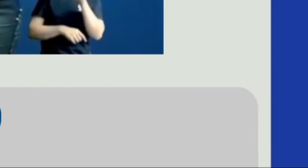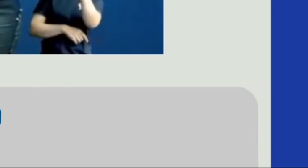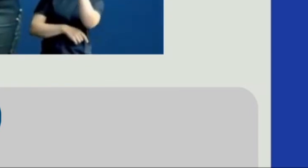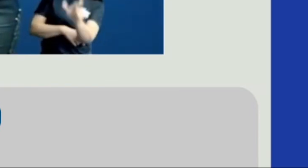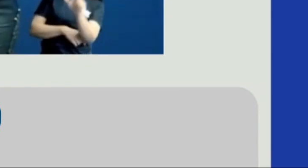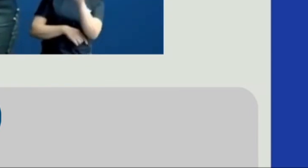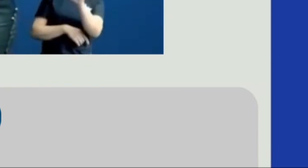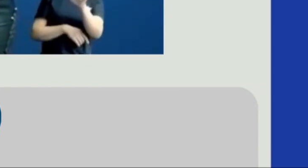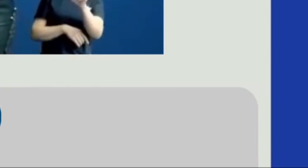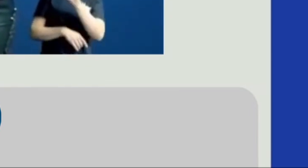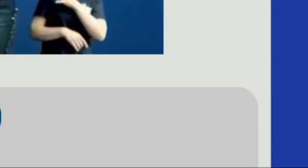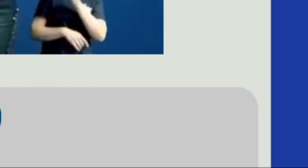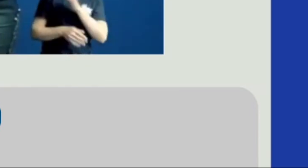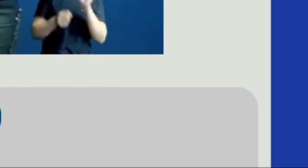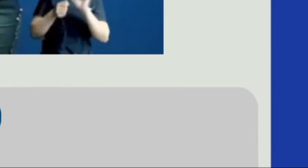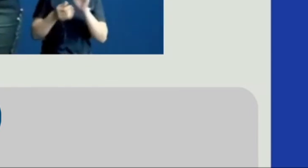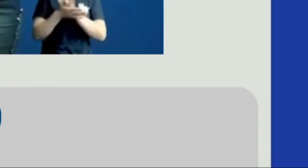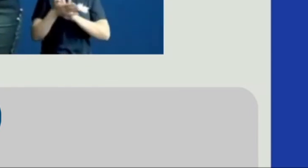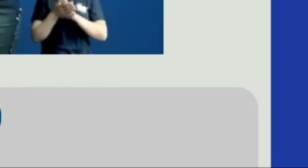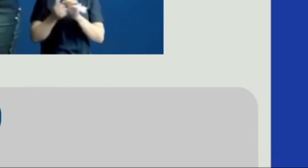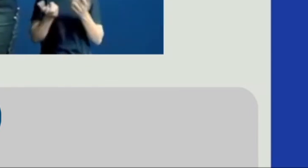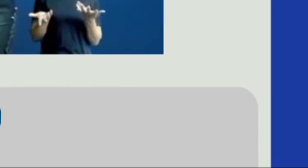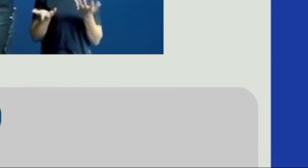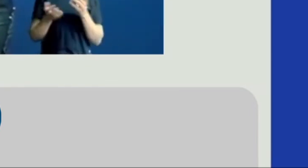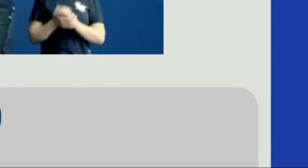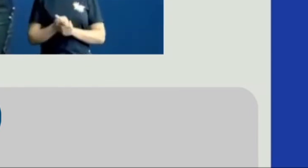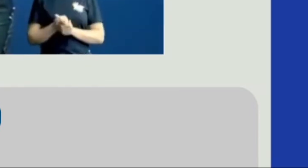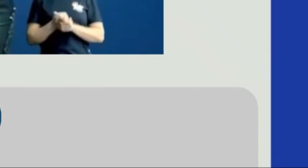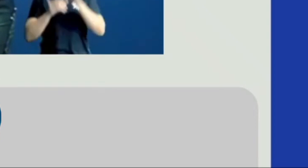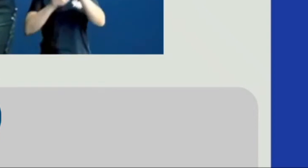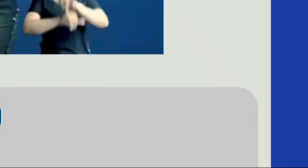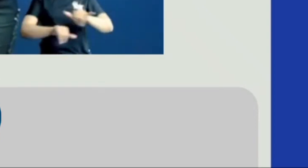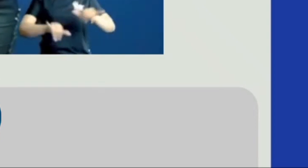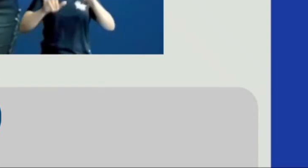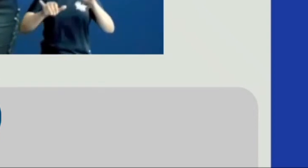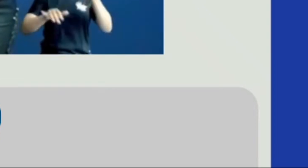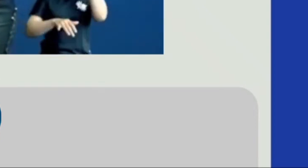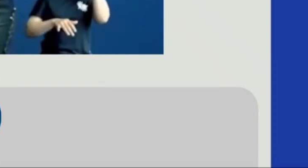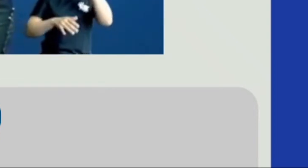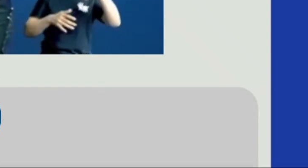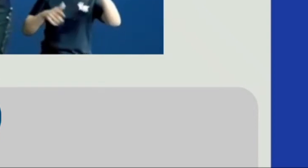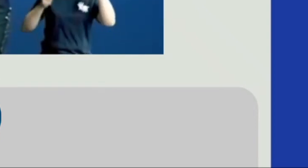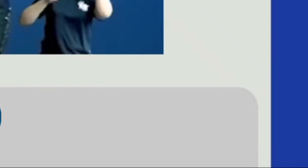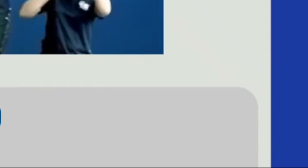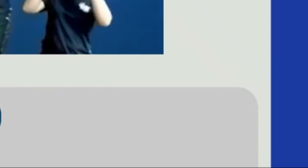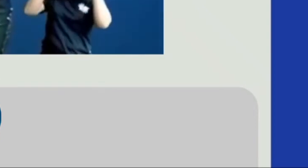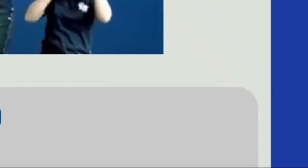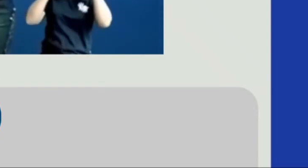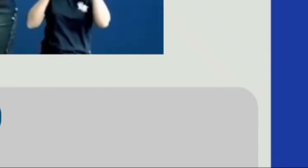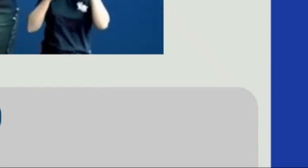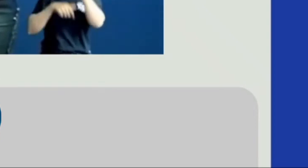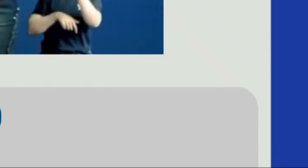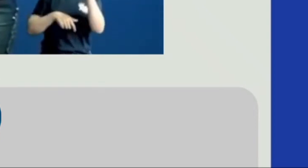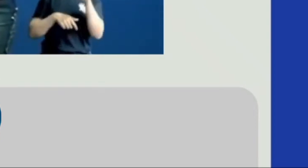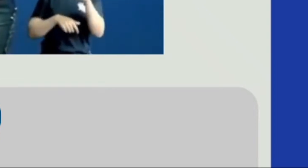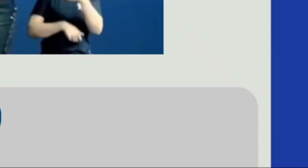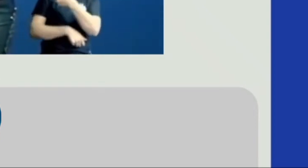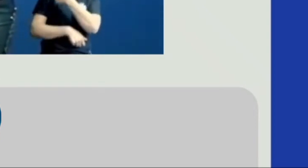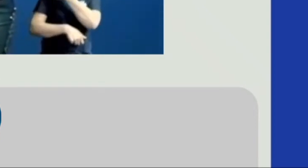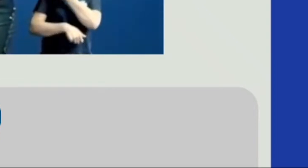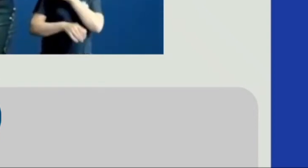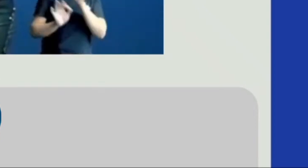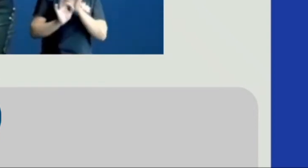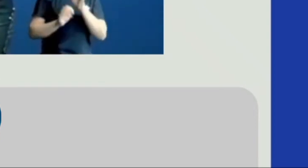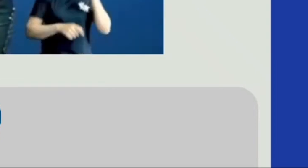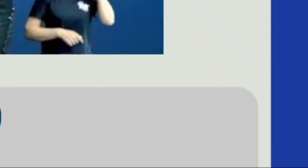tu vai ficar aí com medo sem fazer nada? Deixa eu te dizer uma coisa que a todos tem preocupado se